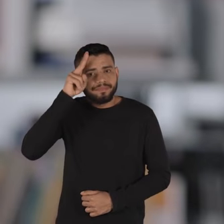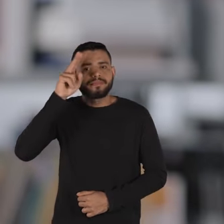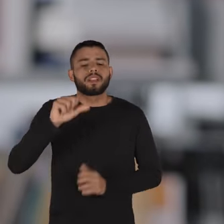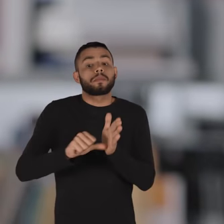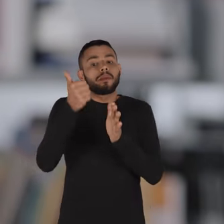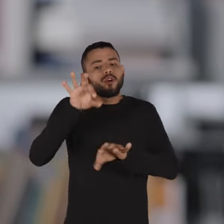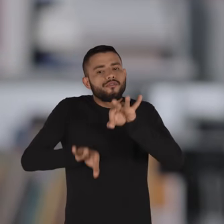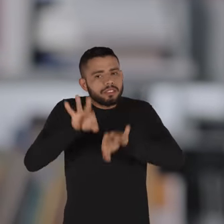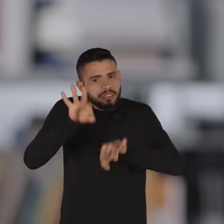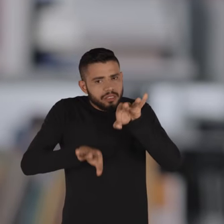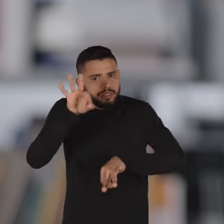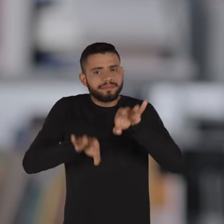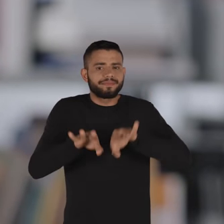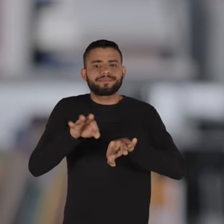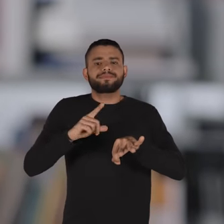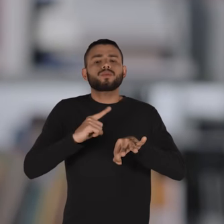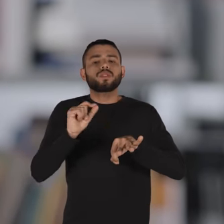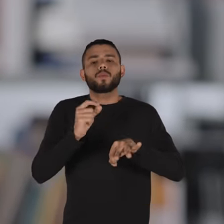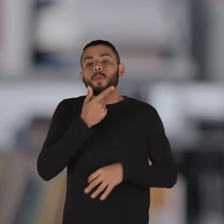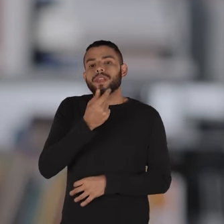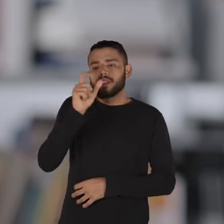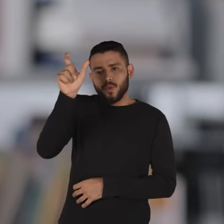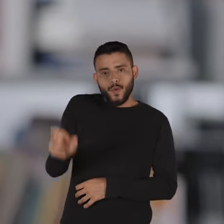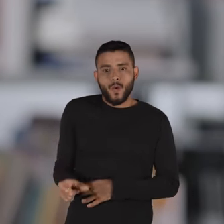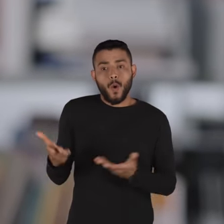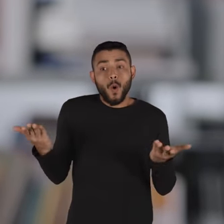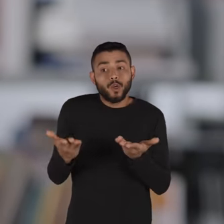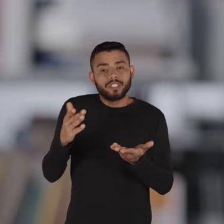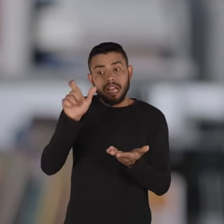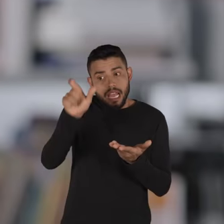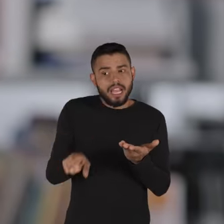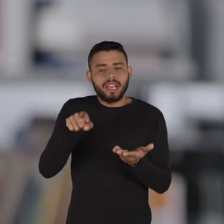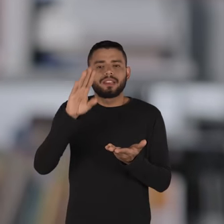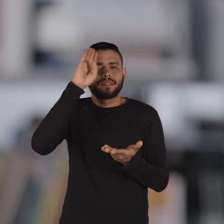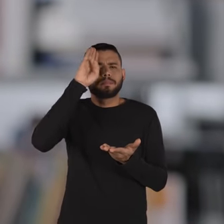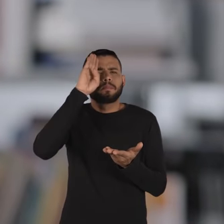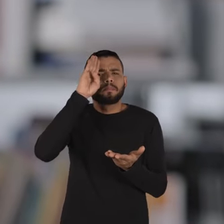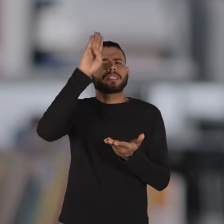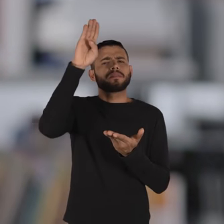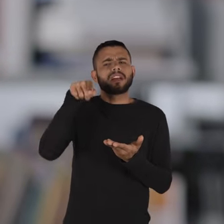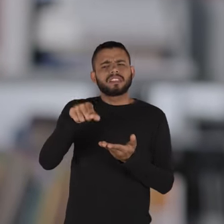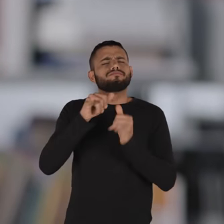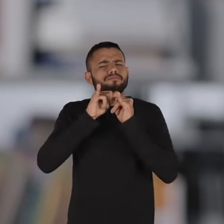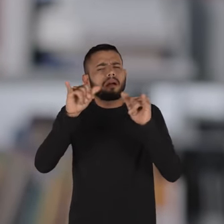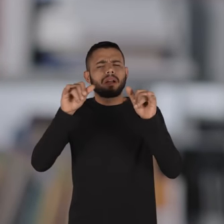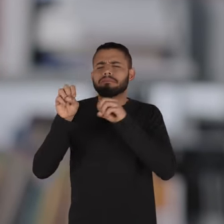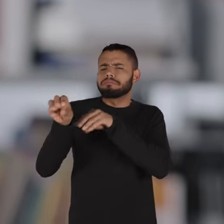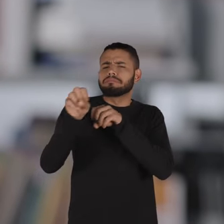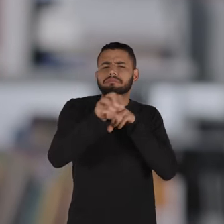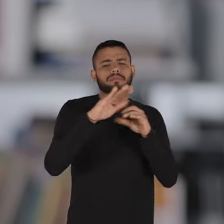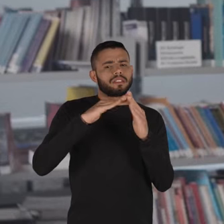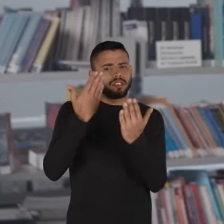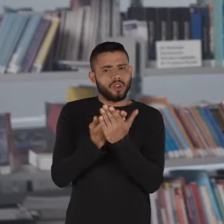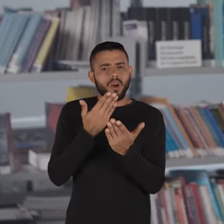nossa primeira oficina tinha um menino que hoje é um dos nossos principais multiplicadores